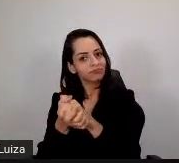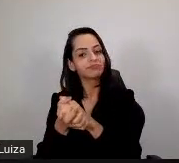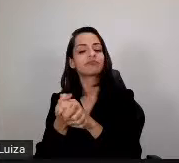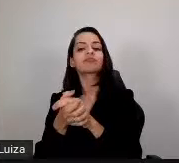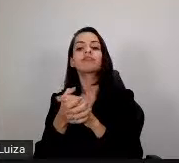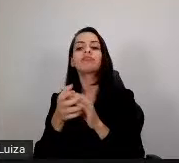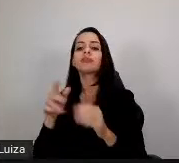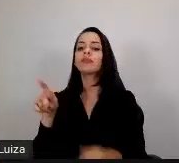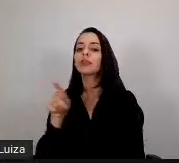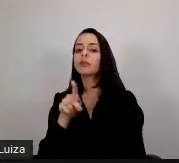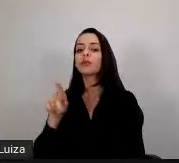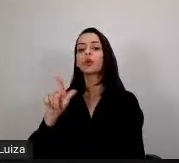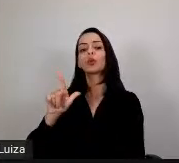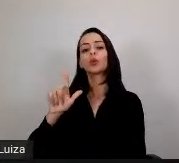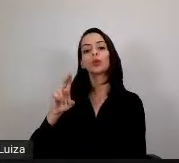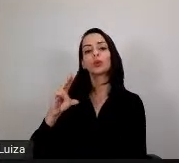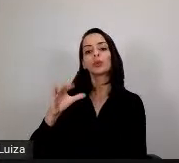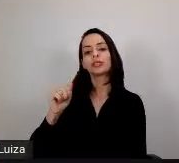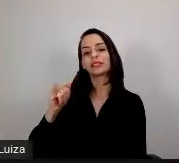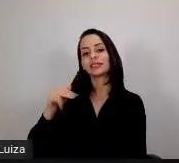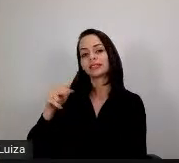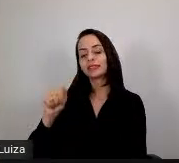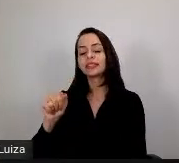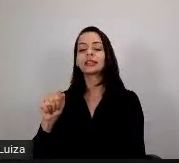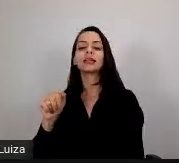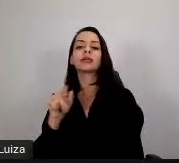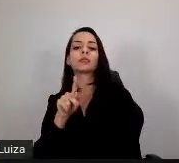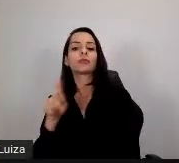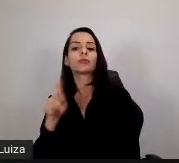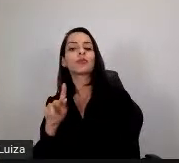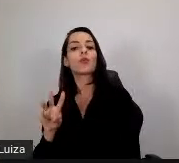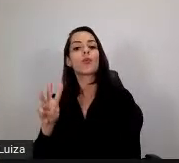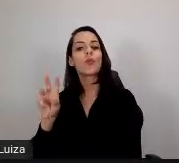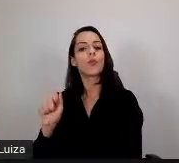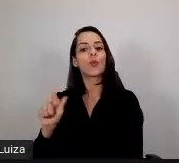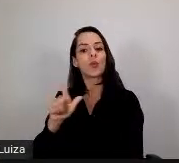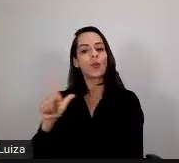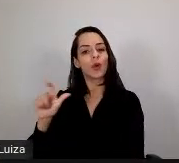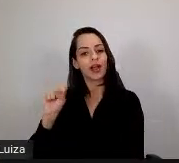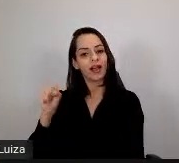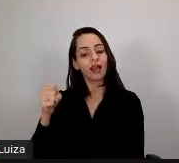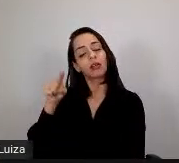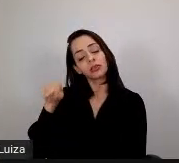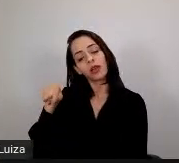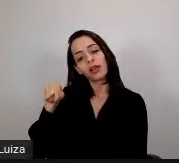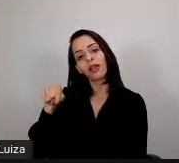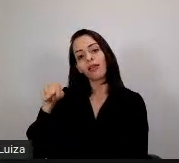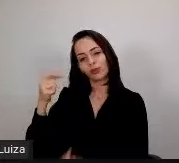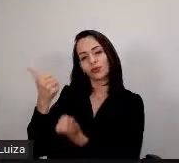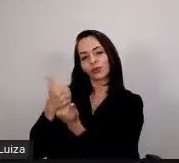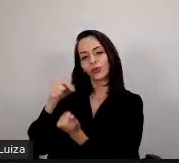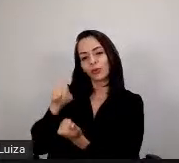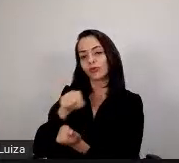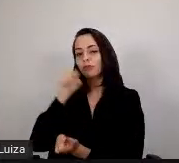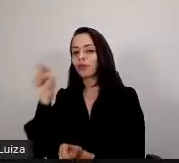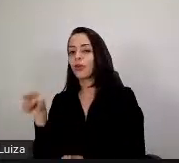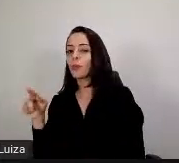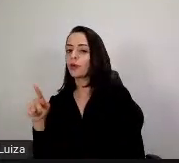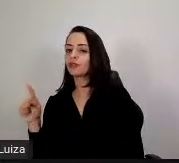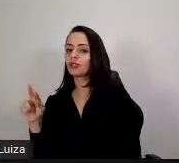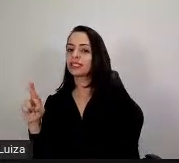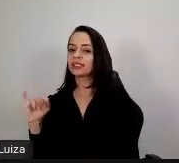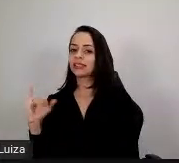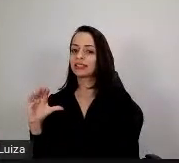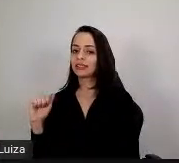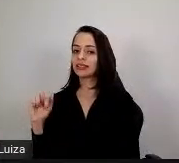professora Luciana, professor Wallace, né, que substitui o nosso pró-reitor de ensino, professor Ricardo